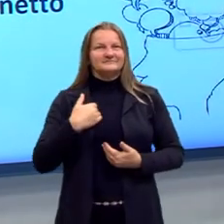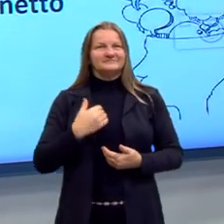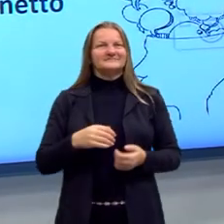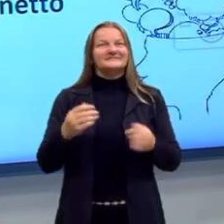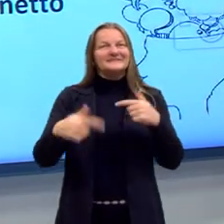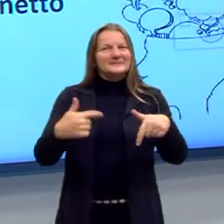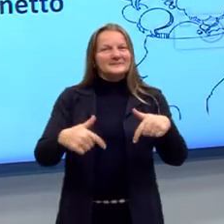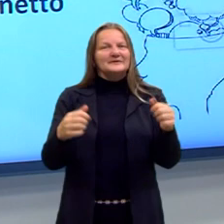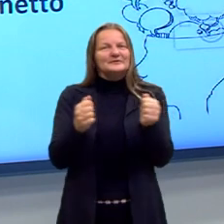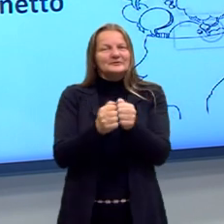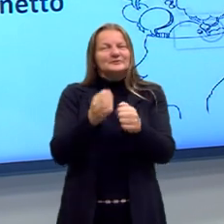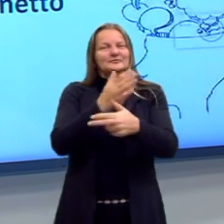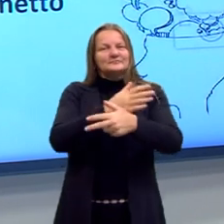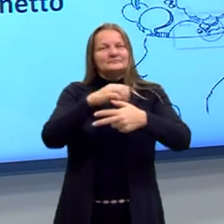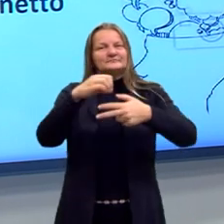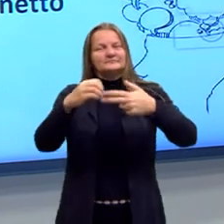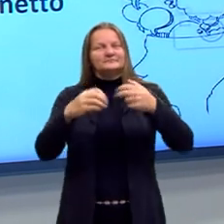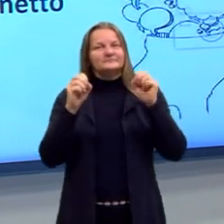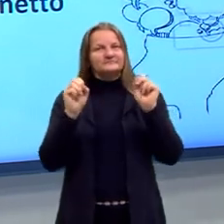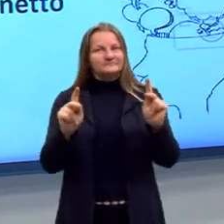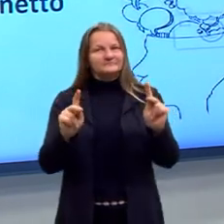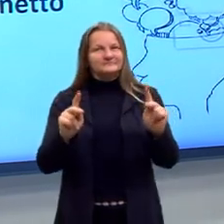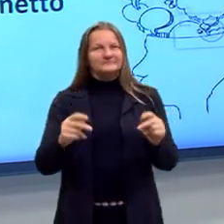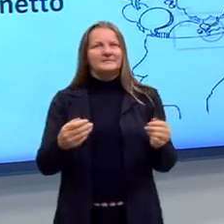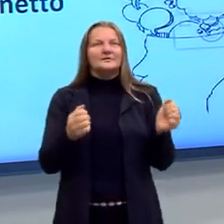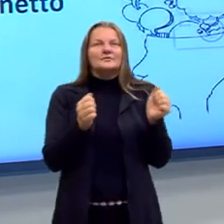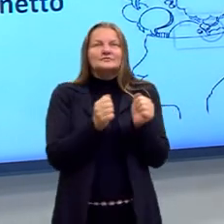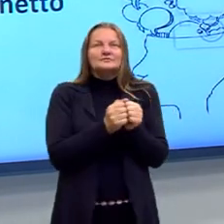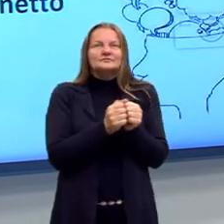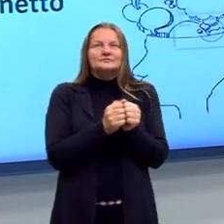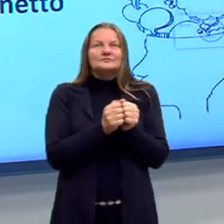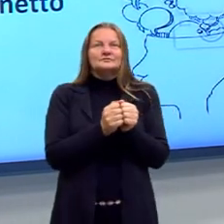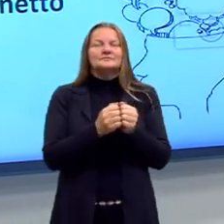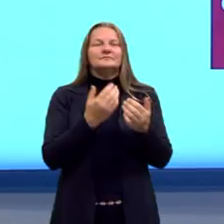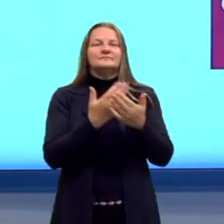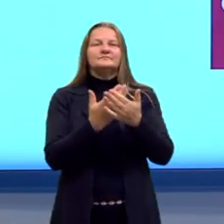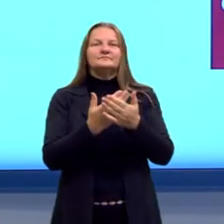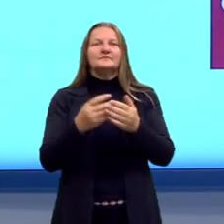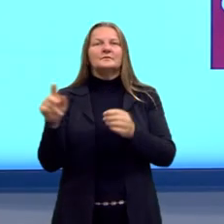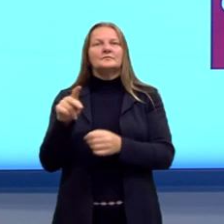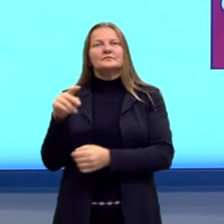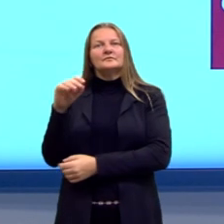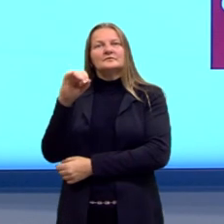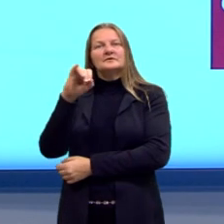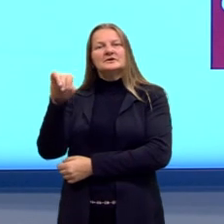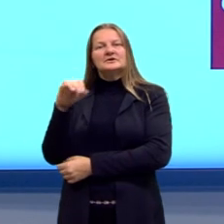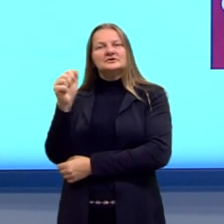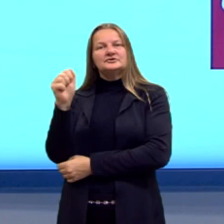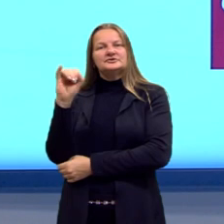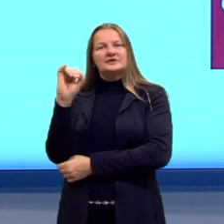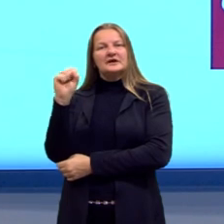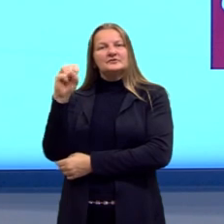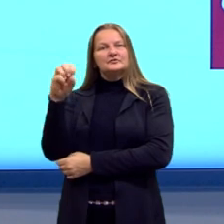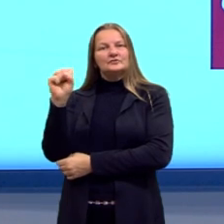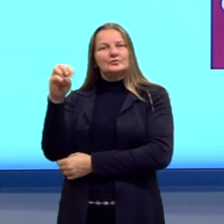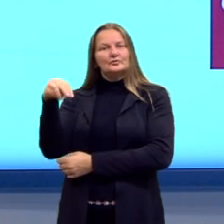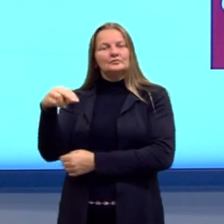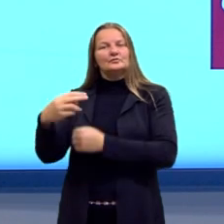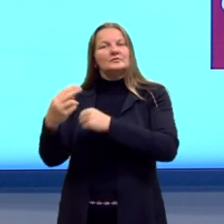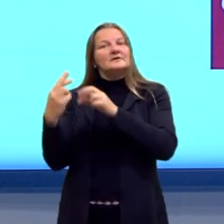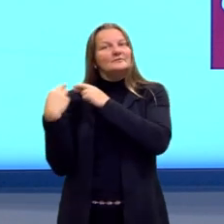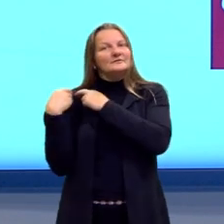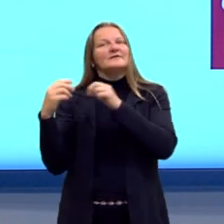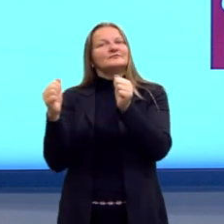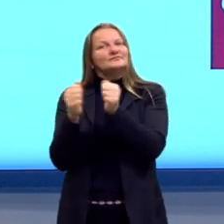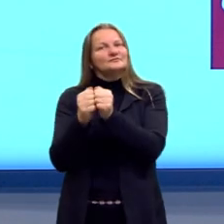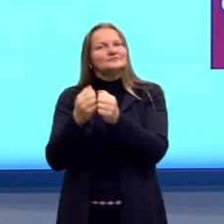trabalham aqui nesse projeto do Pré-ENEM, certo? Comigo também na produção dessa aula, o professor Jaysson Paulo, curador da nossa